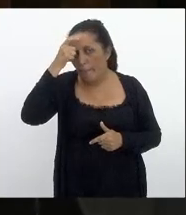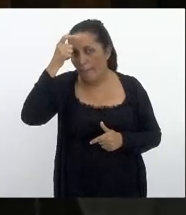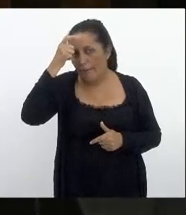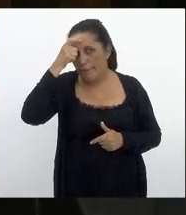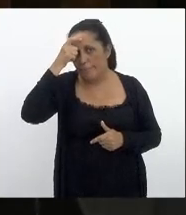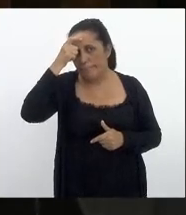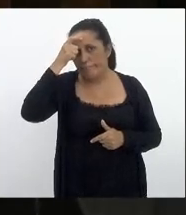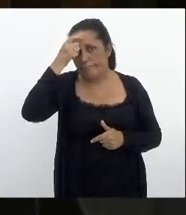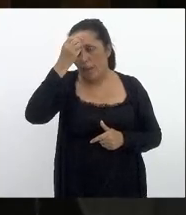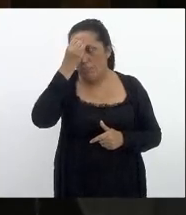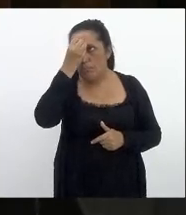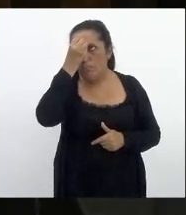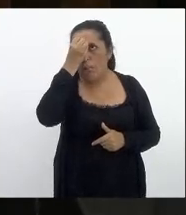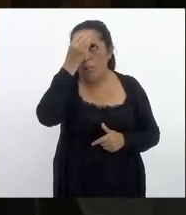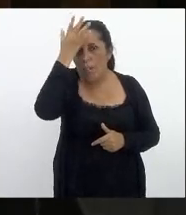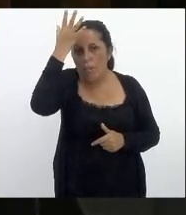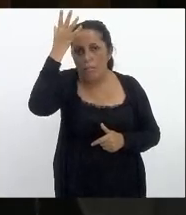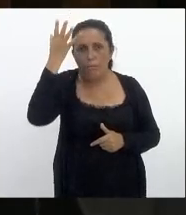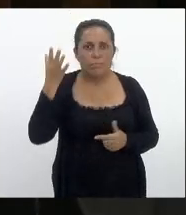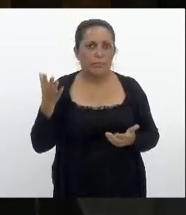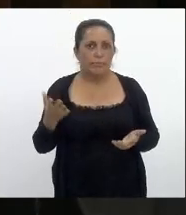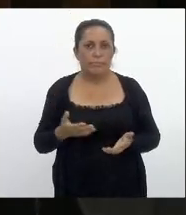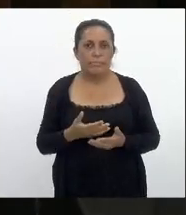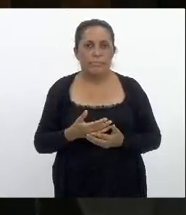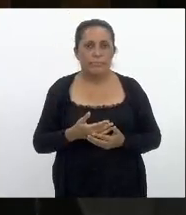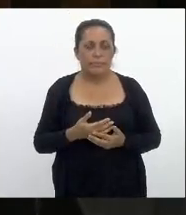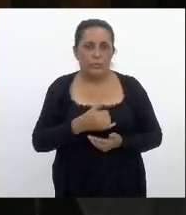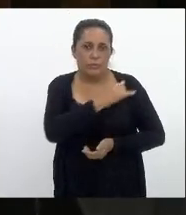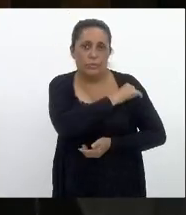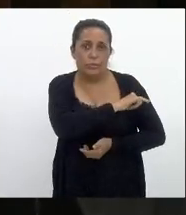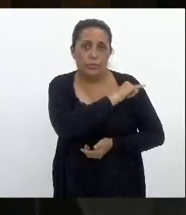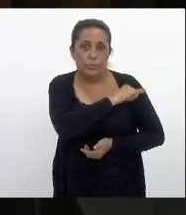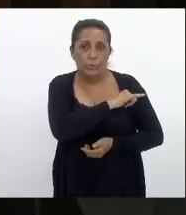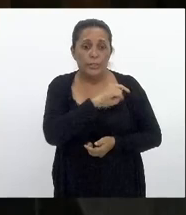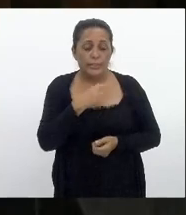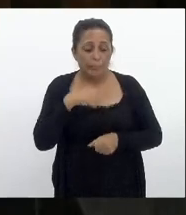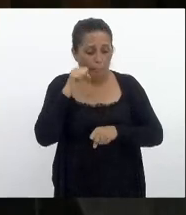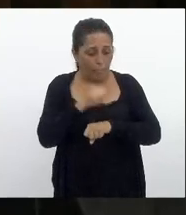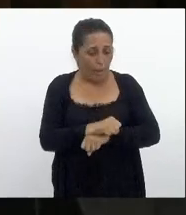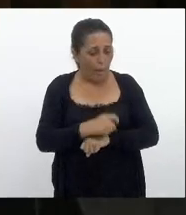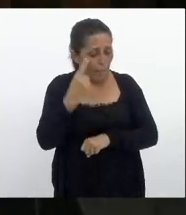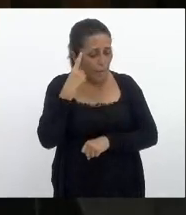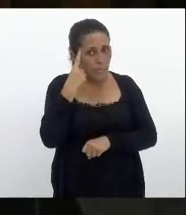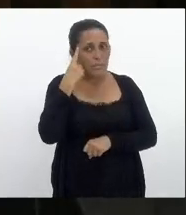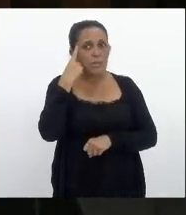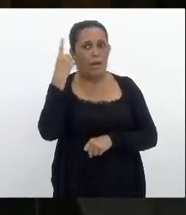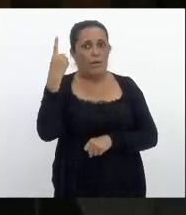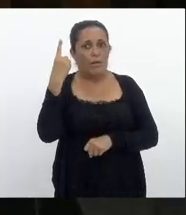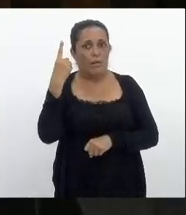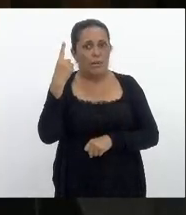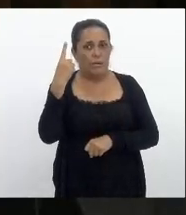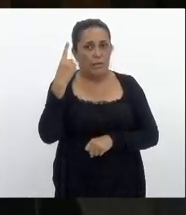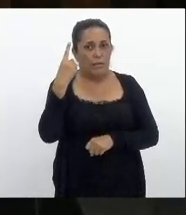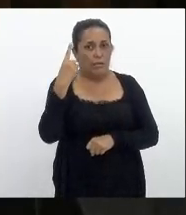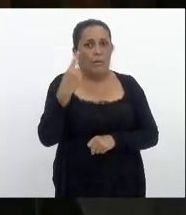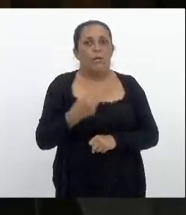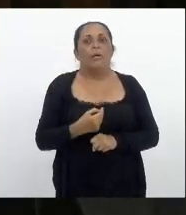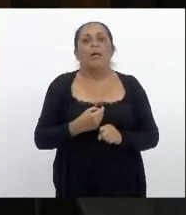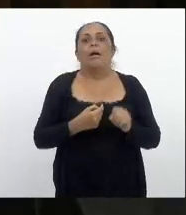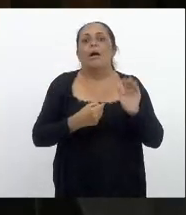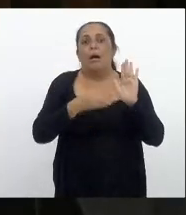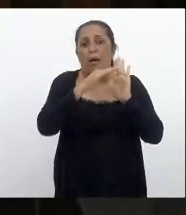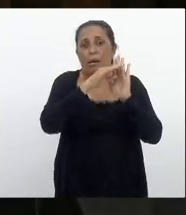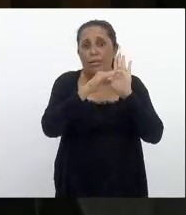não se tem memória no estado do Rio de Janeiro pois se pararmos para pensar o regime de recuperação